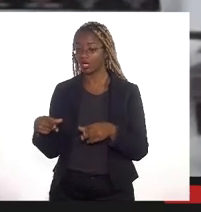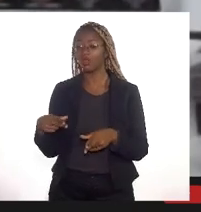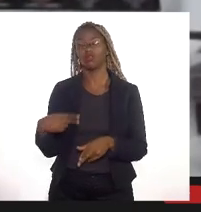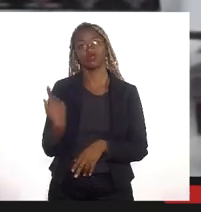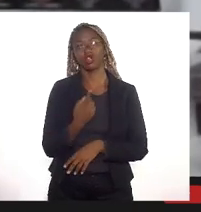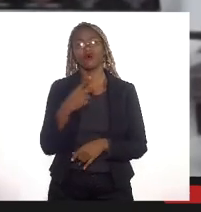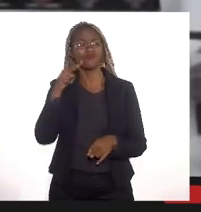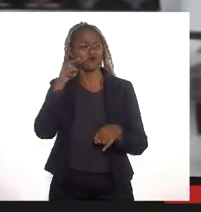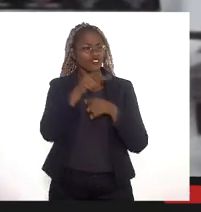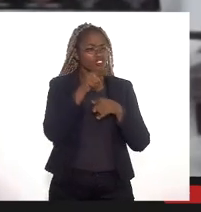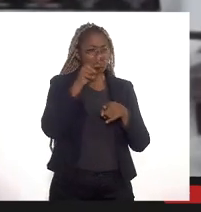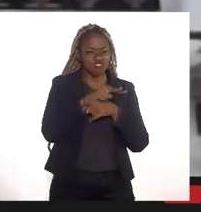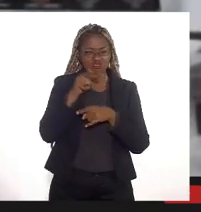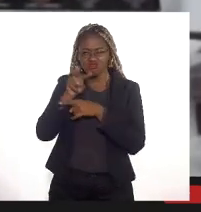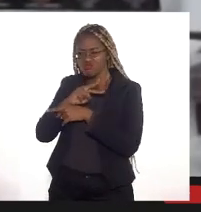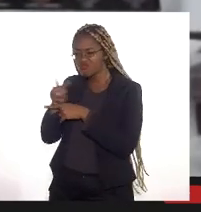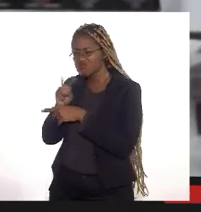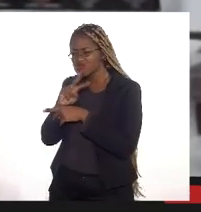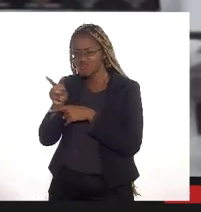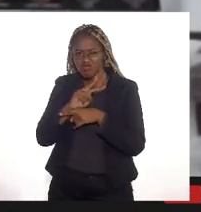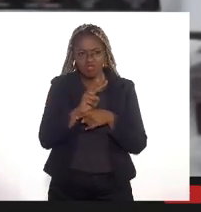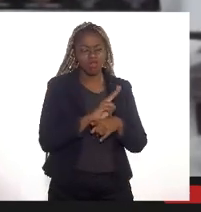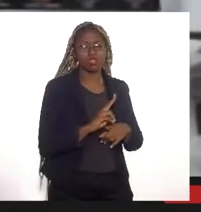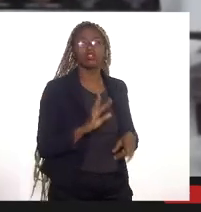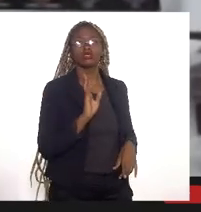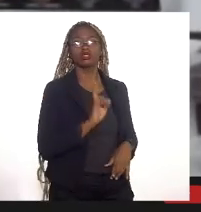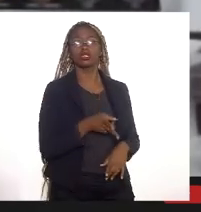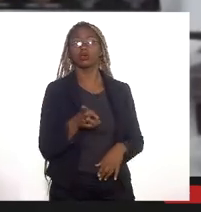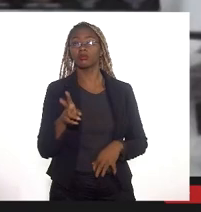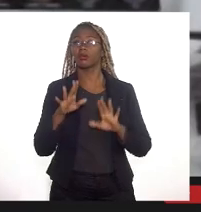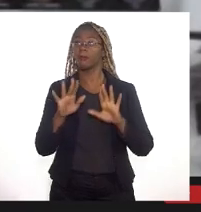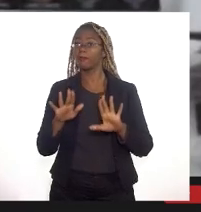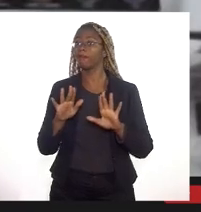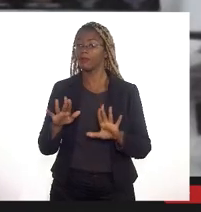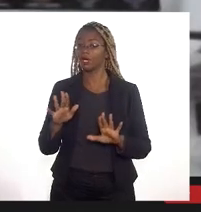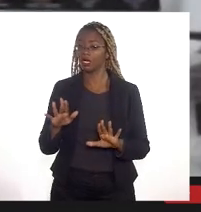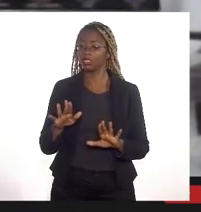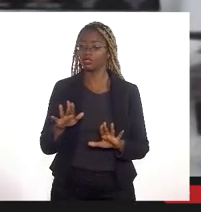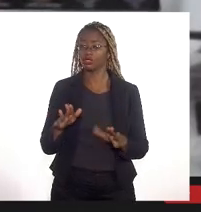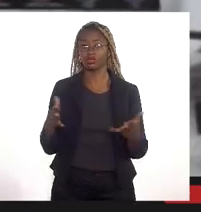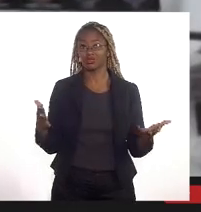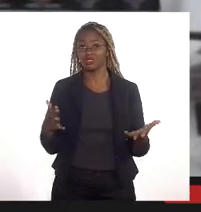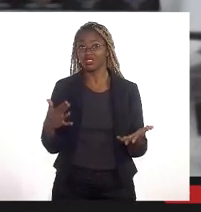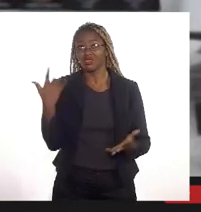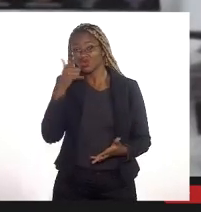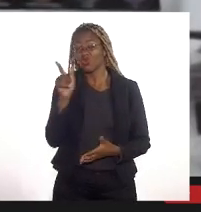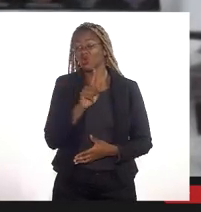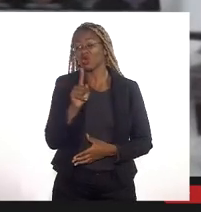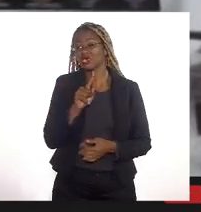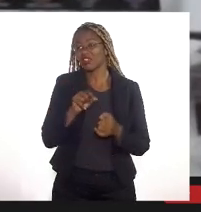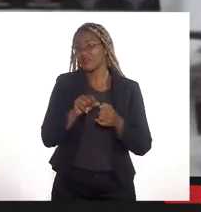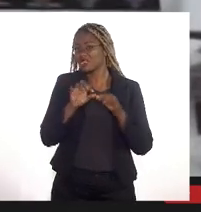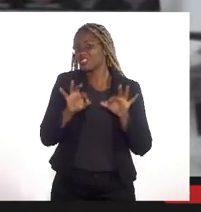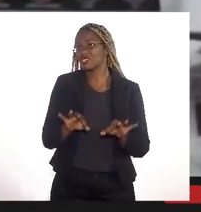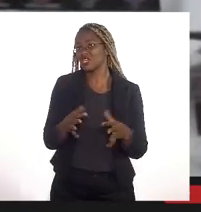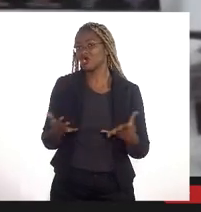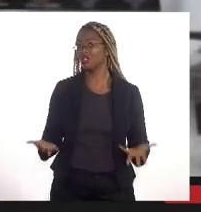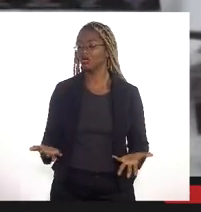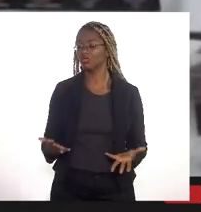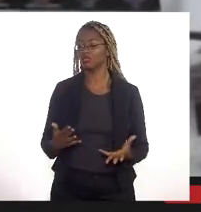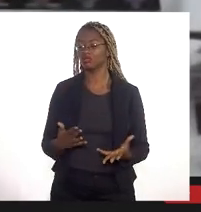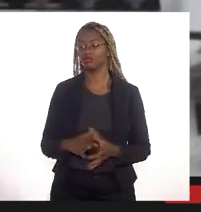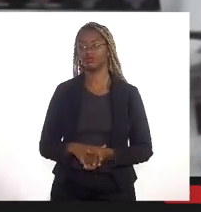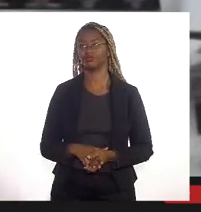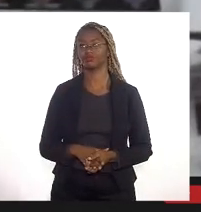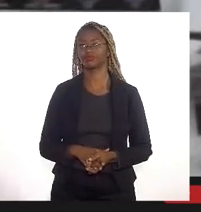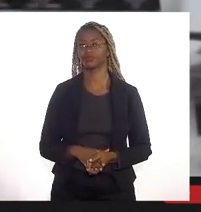fiscalização em cima o tempo todo a gente está ali coibindo mas na prática a está quase enxugando gelo não tem um dia sequer nesse município que